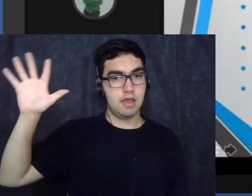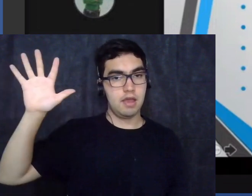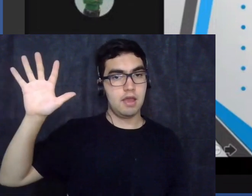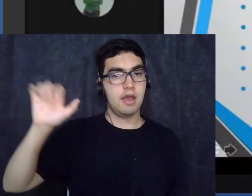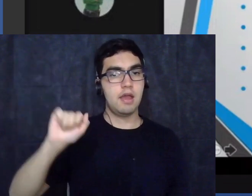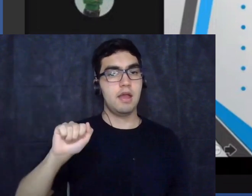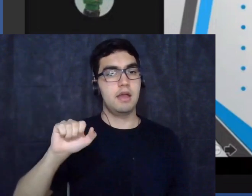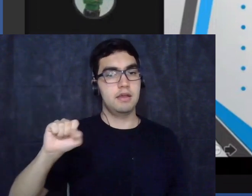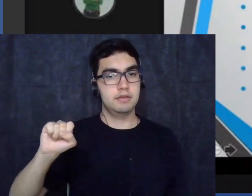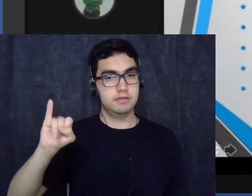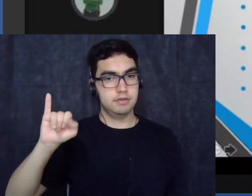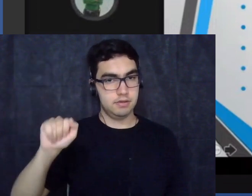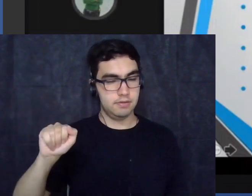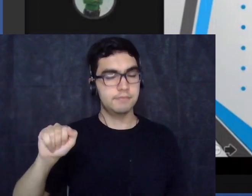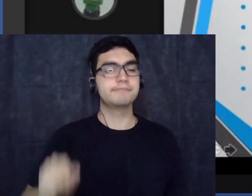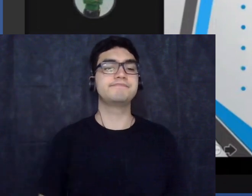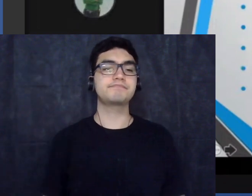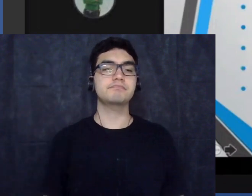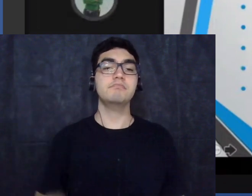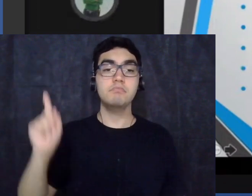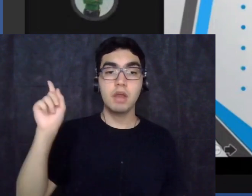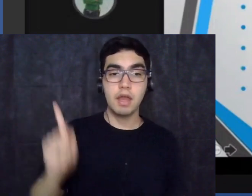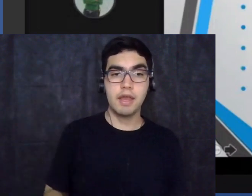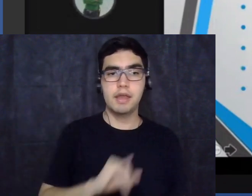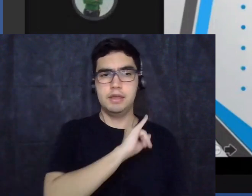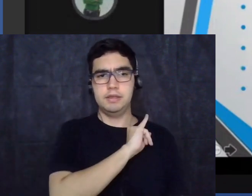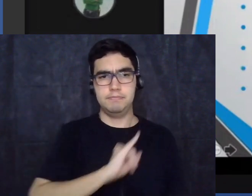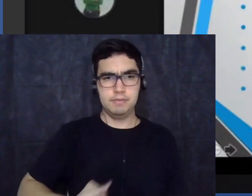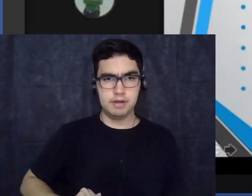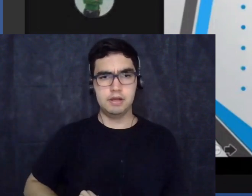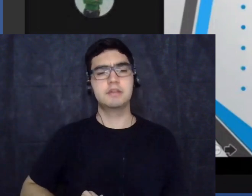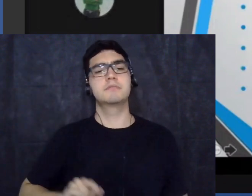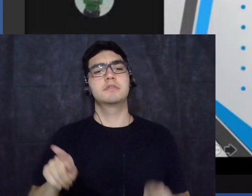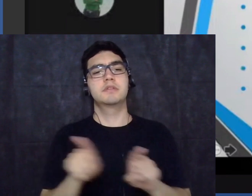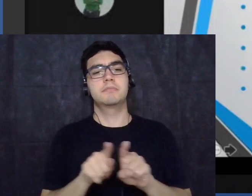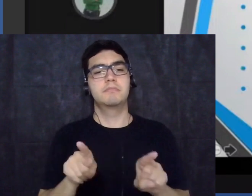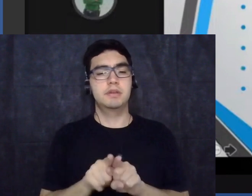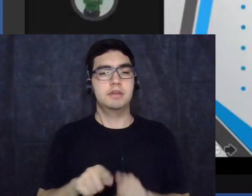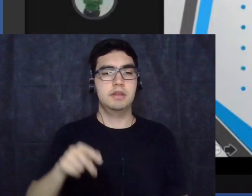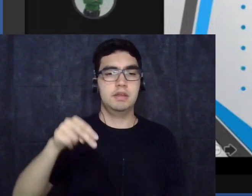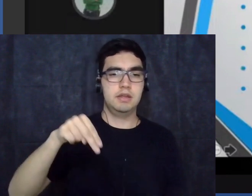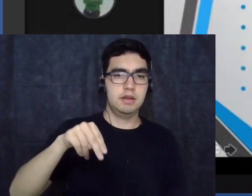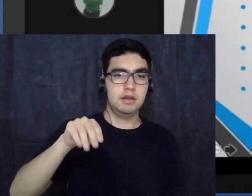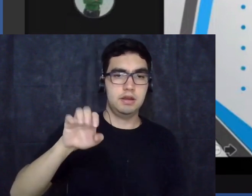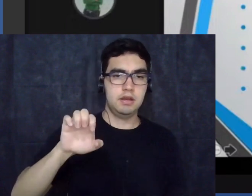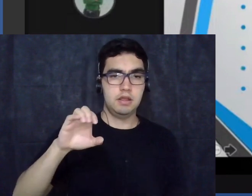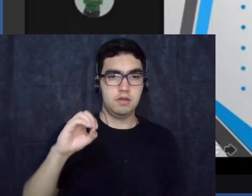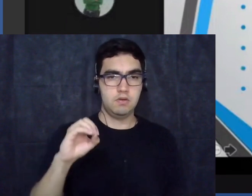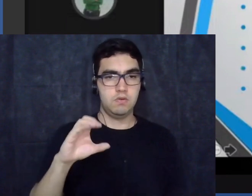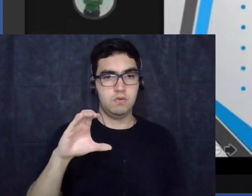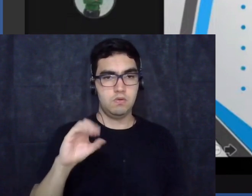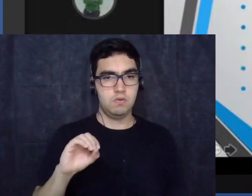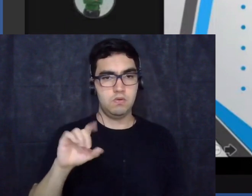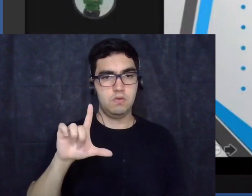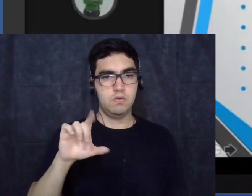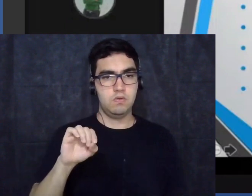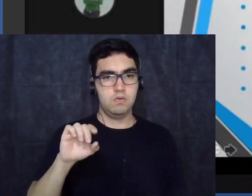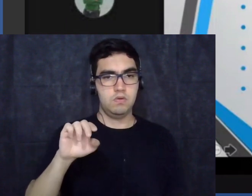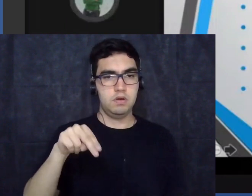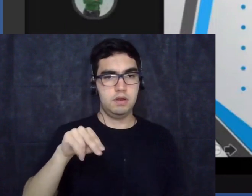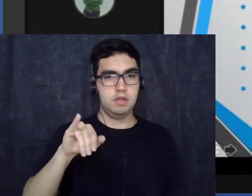era o imperialismo e o neocolonialismo, todo mundo conhece um pouco dessa